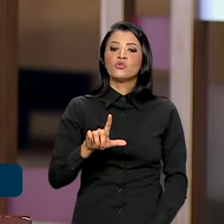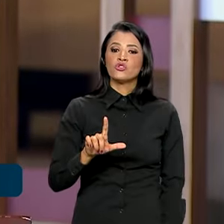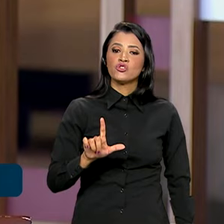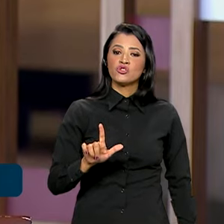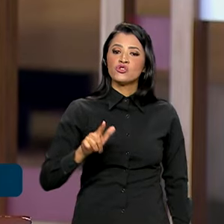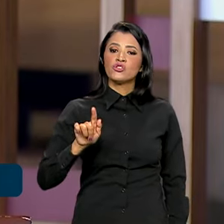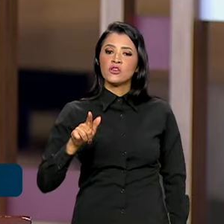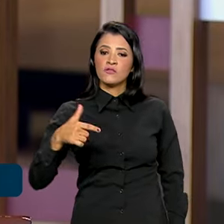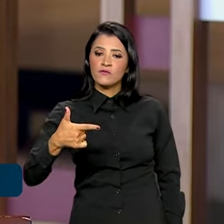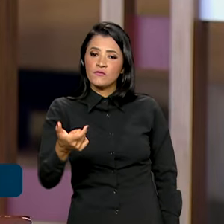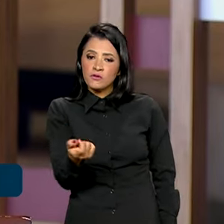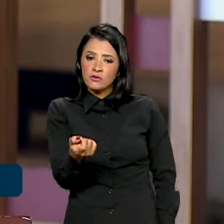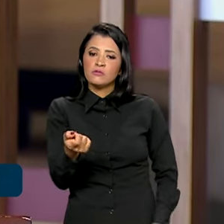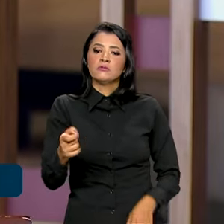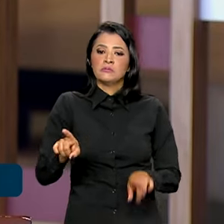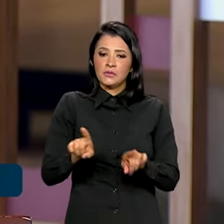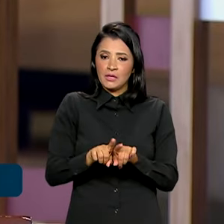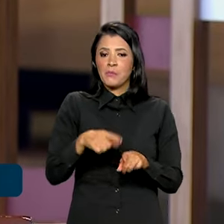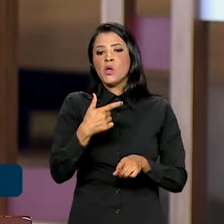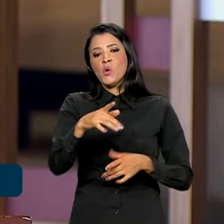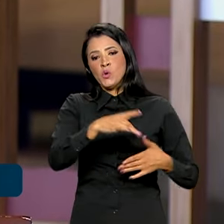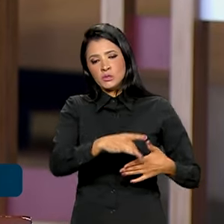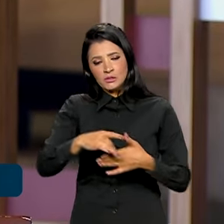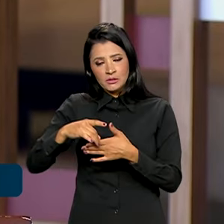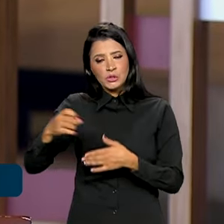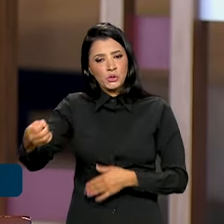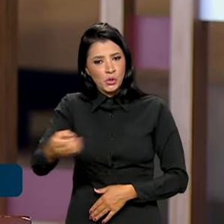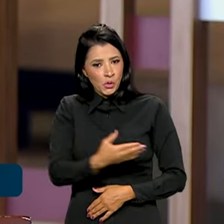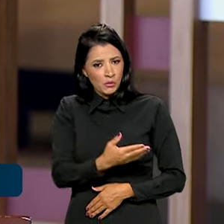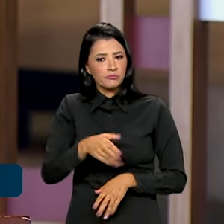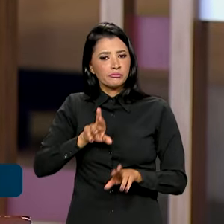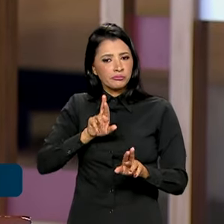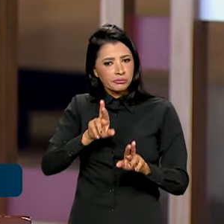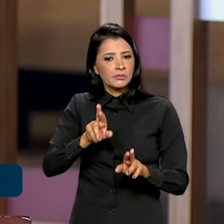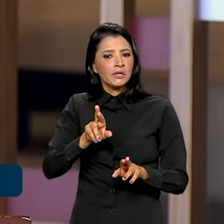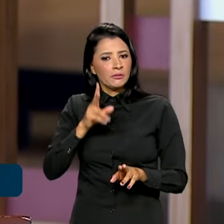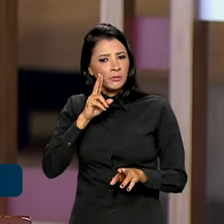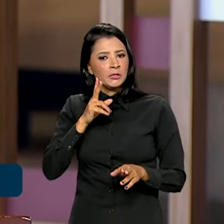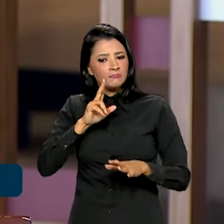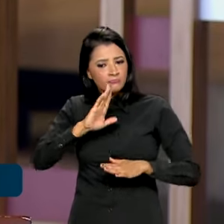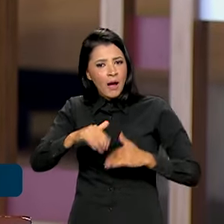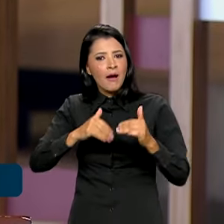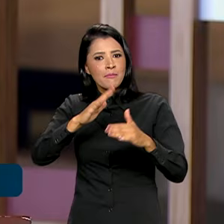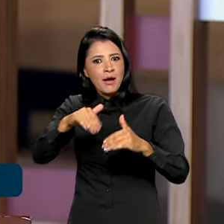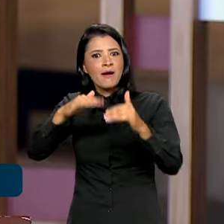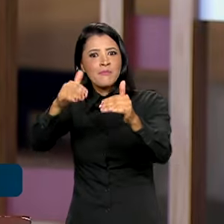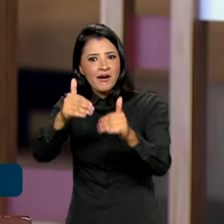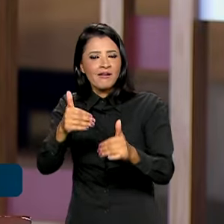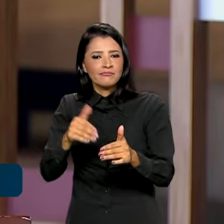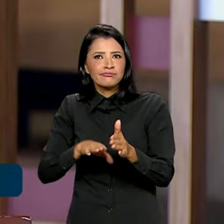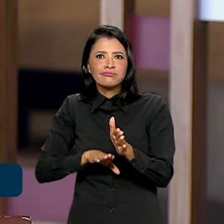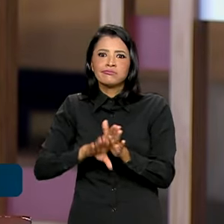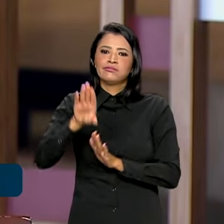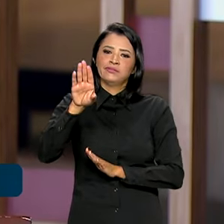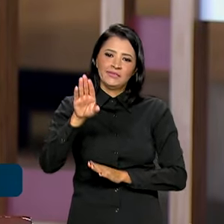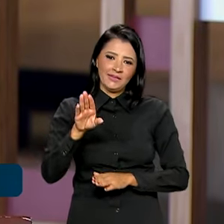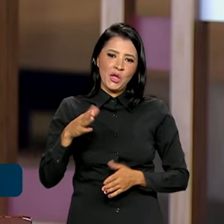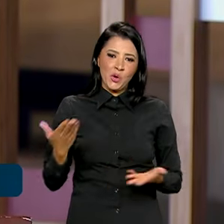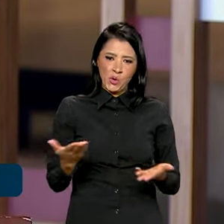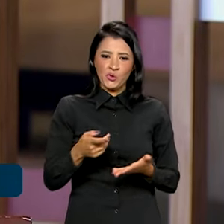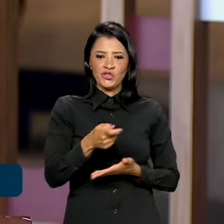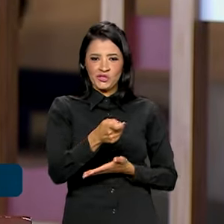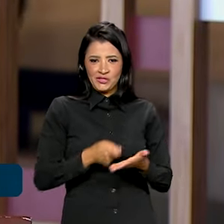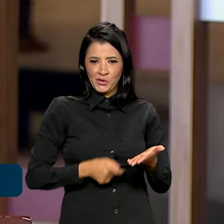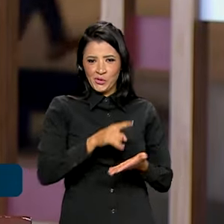também as lideranças novas. E esperamos de ver mais progressos escalarem. Hoje, a assinatura